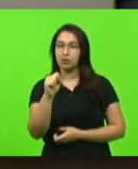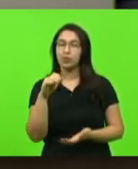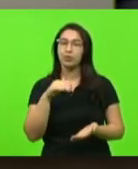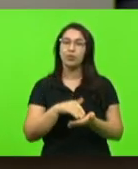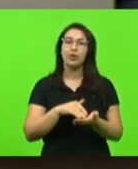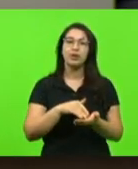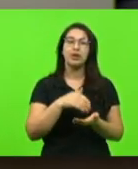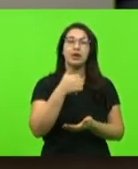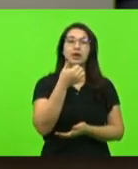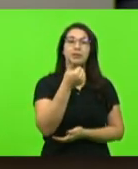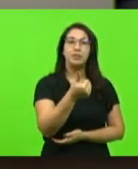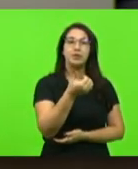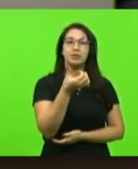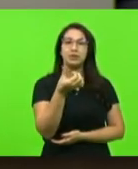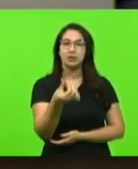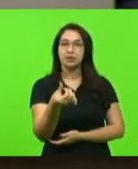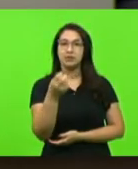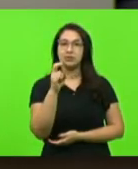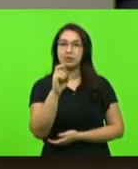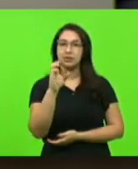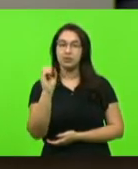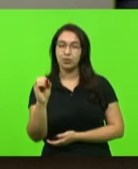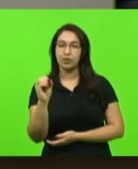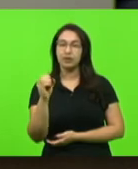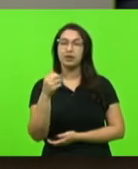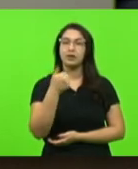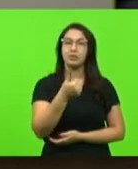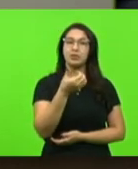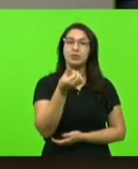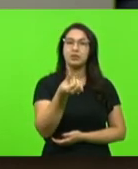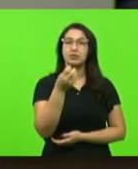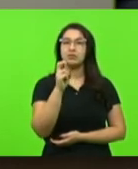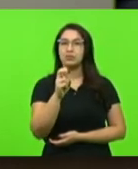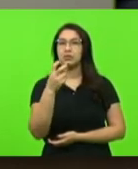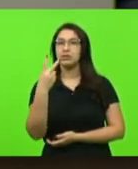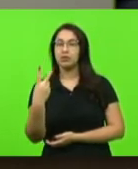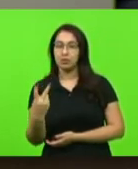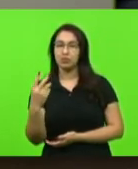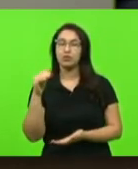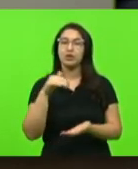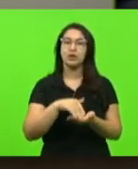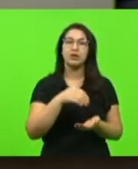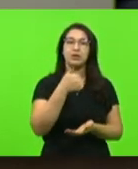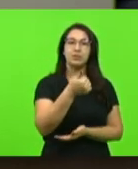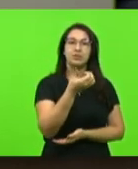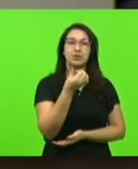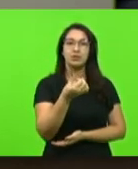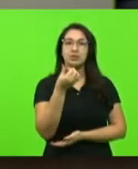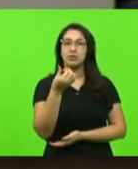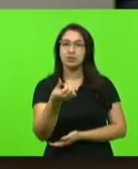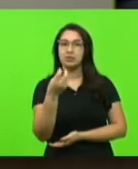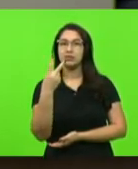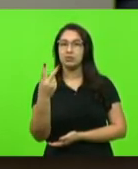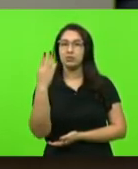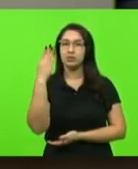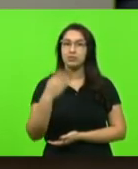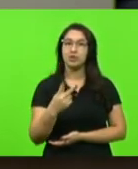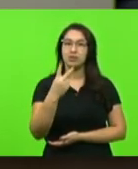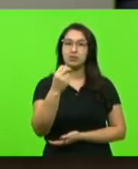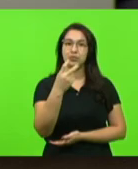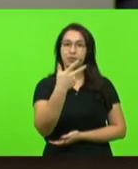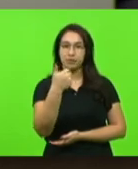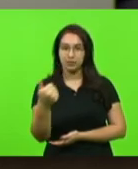.650 e 1.652 a 1.662, barra 2021 e